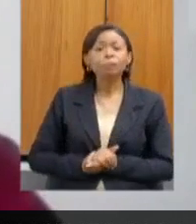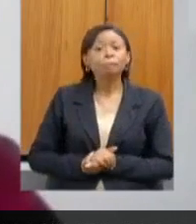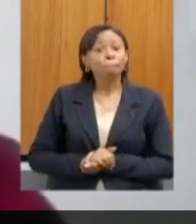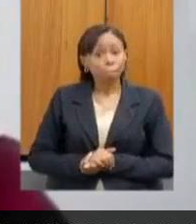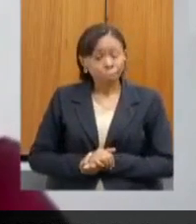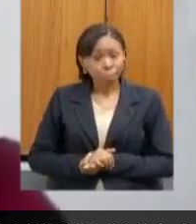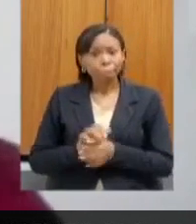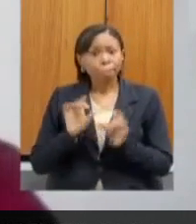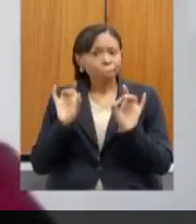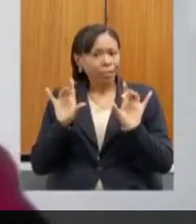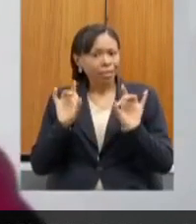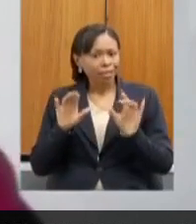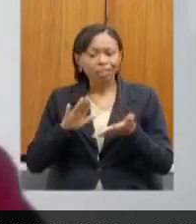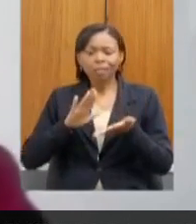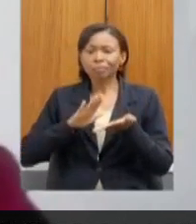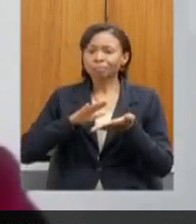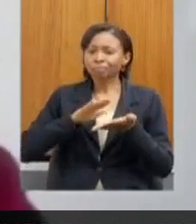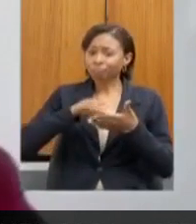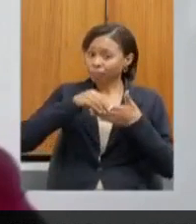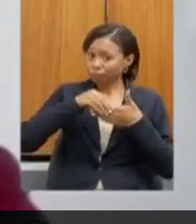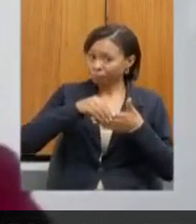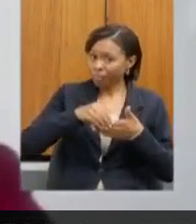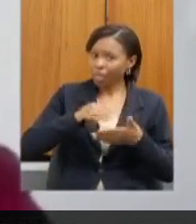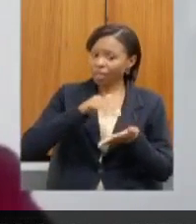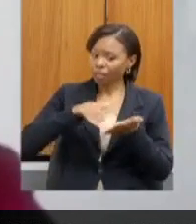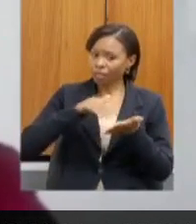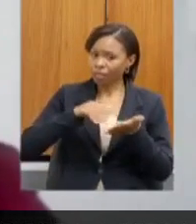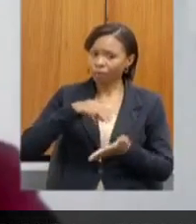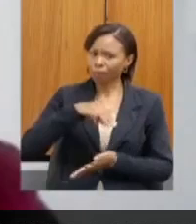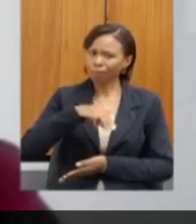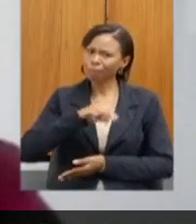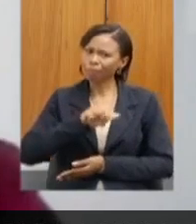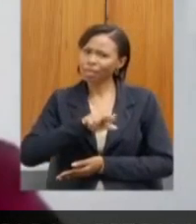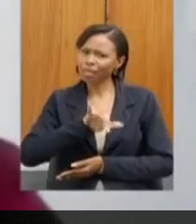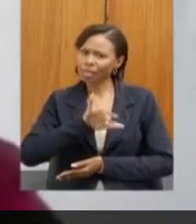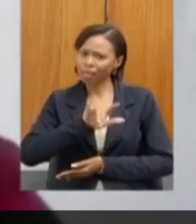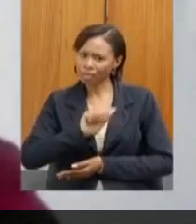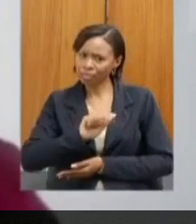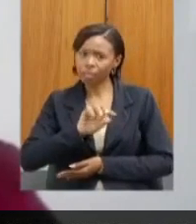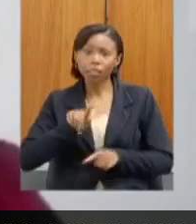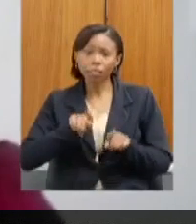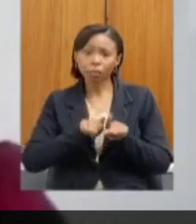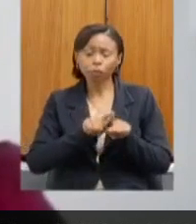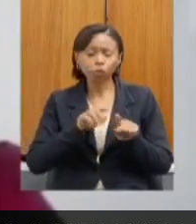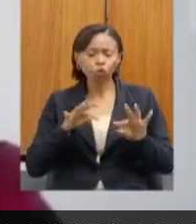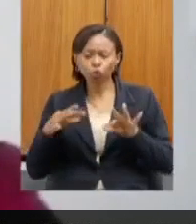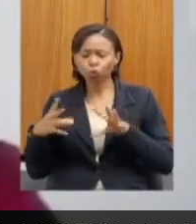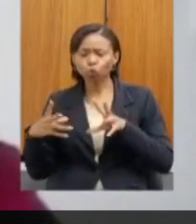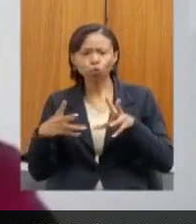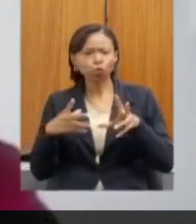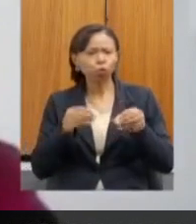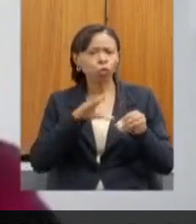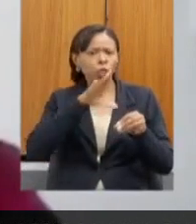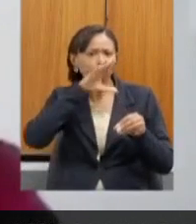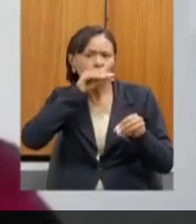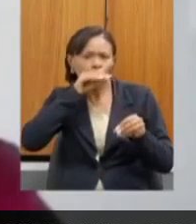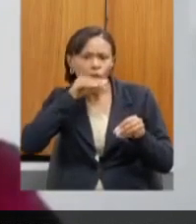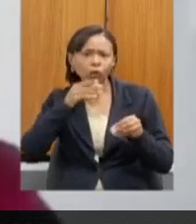especial, cumprimentar a nossa secretária, Marília Carvalho. Em nome dela, cumprimento todos os servidores dessa secretaria.